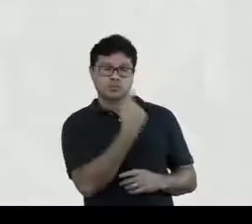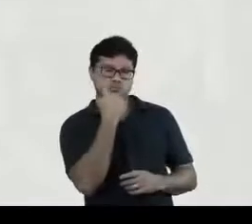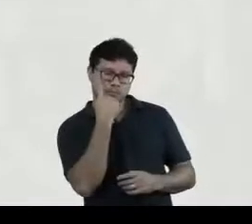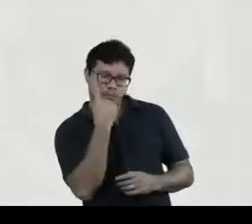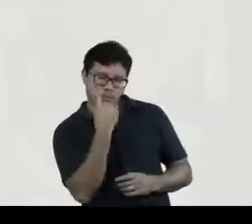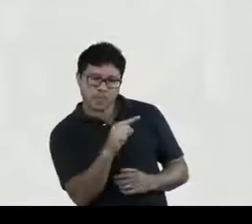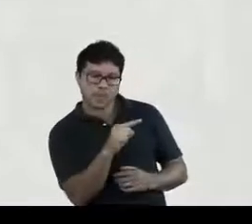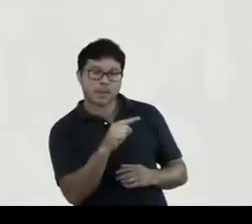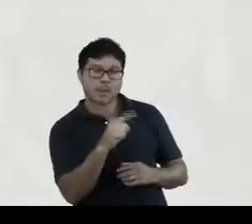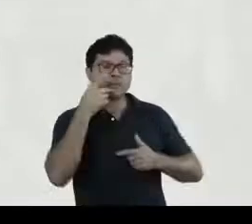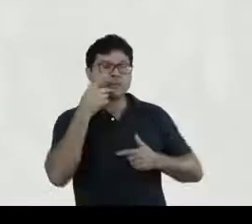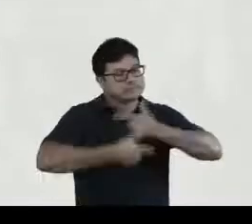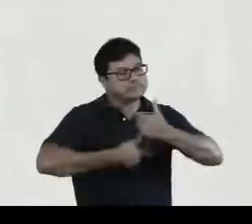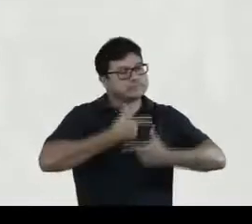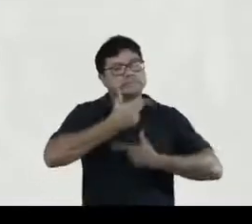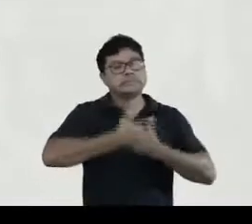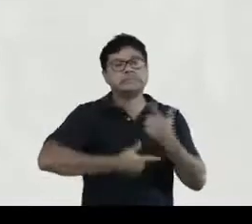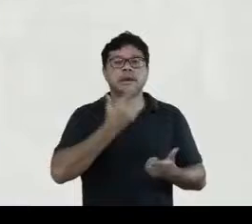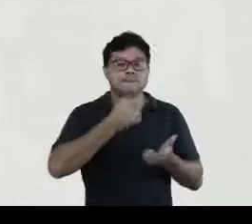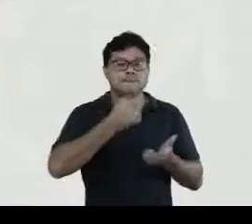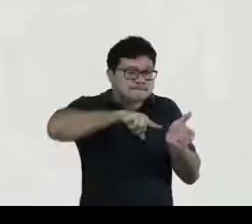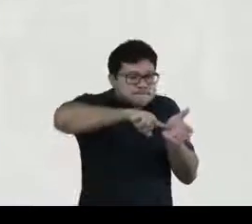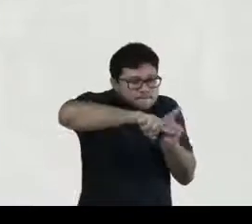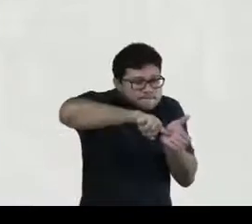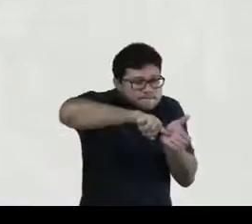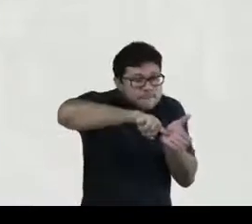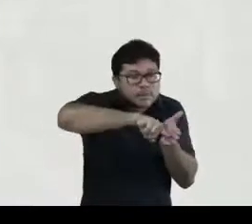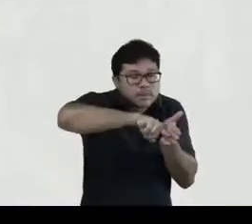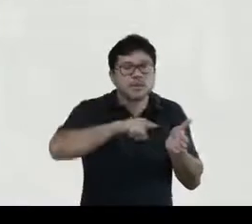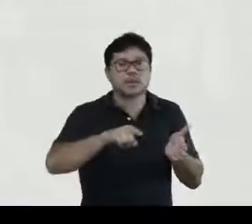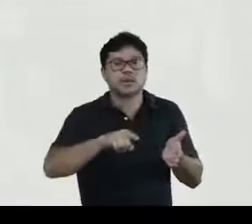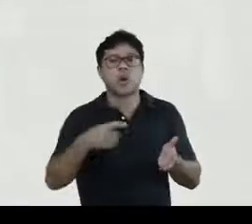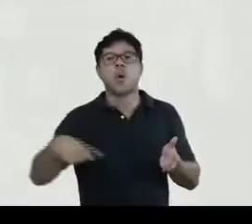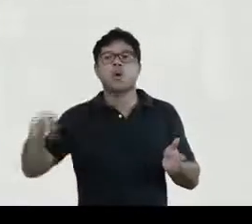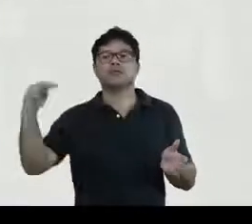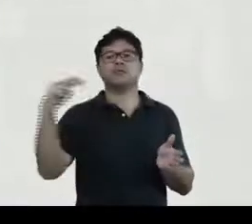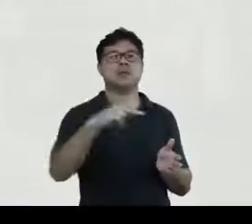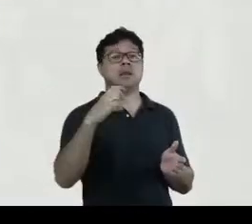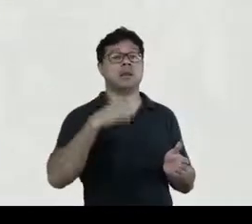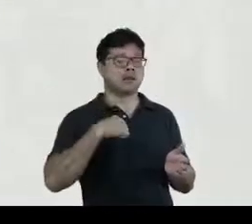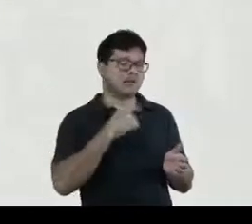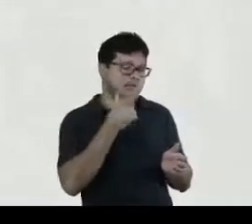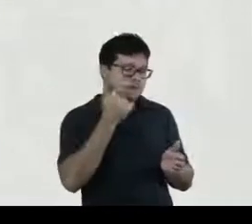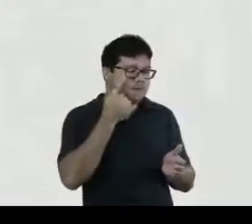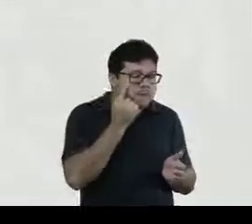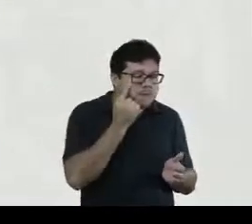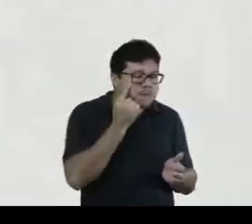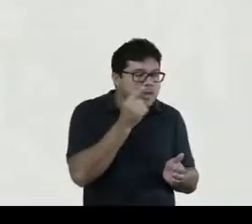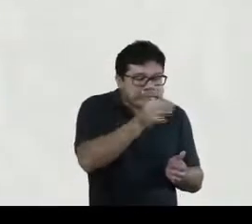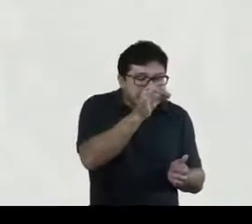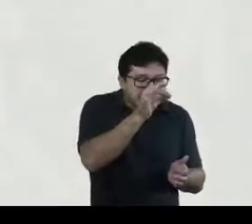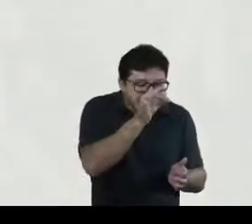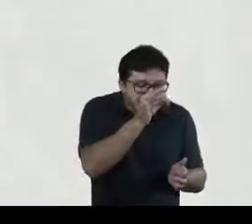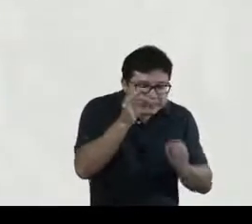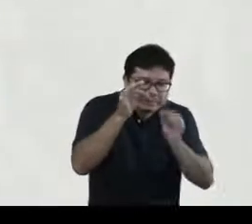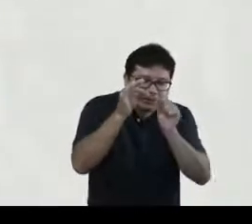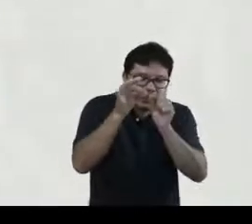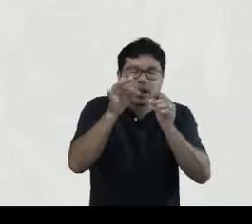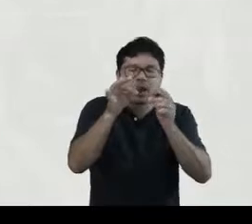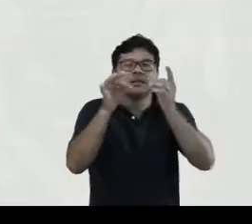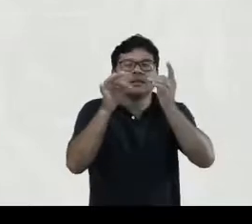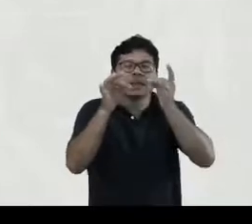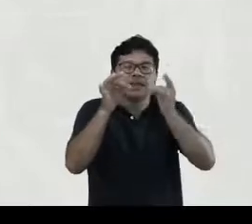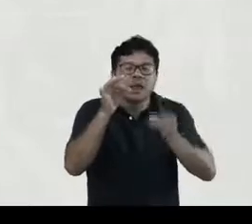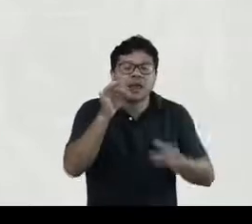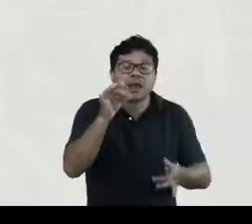nos debruçar sobre esse não visto não é porque em razão de